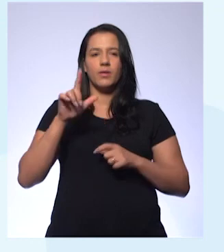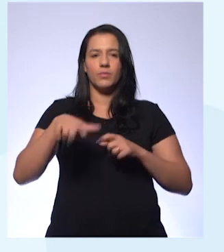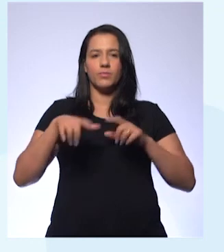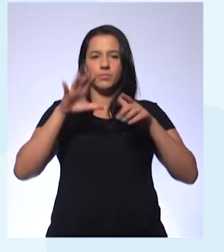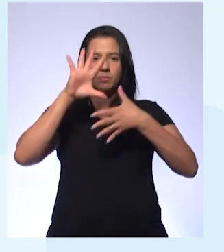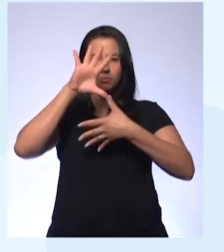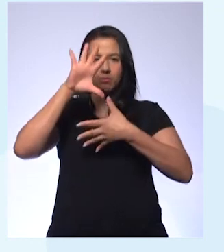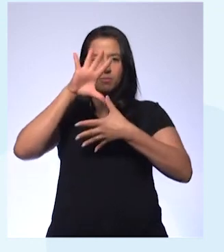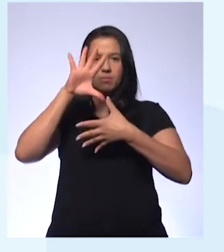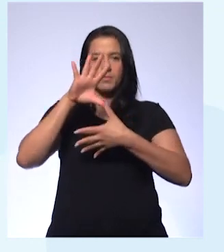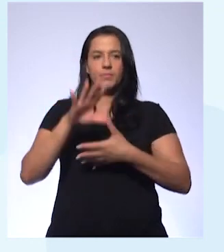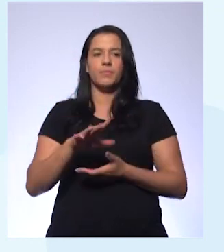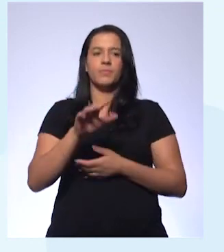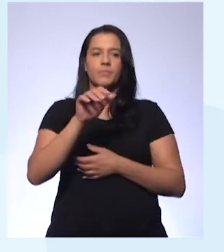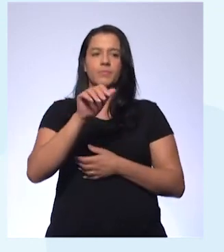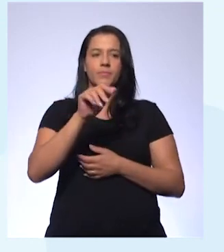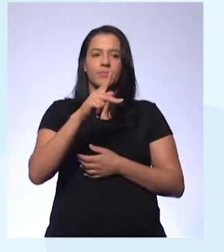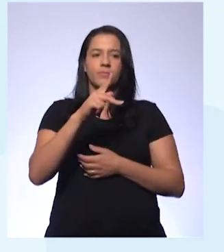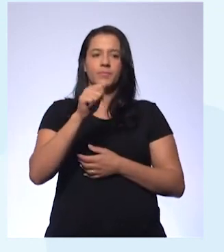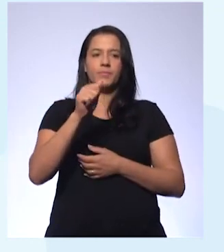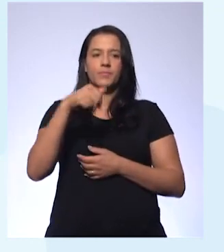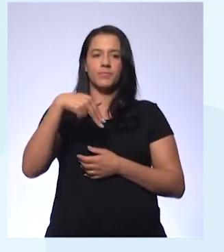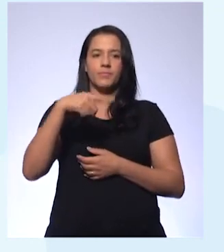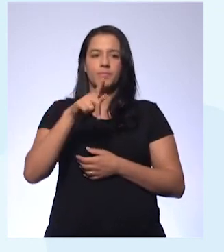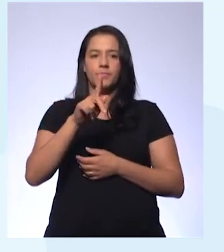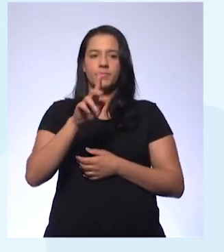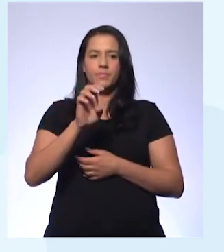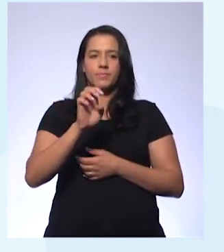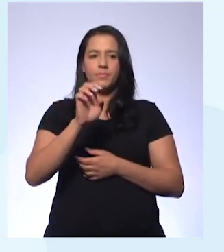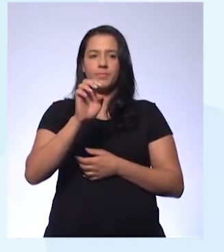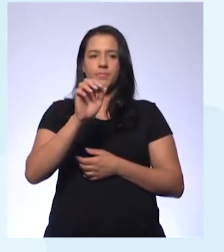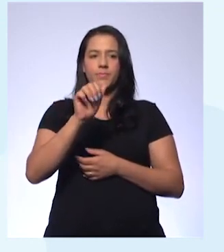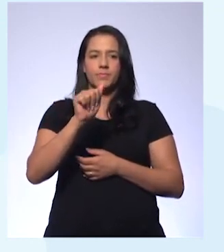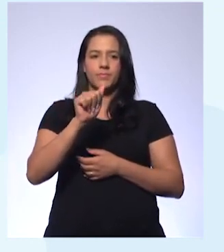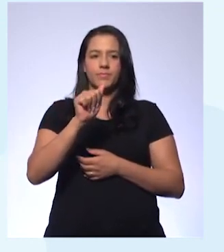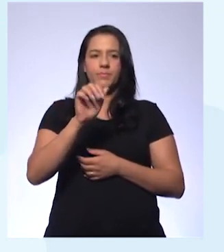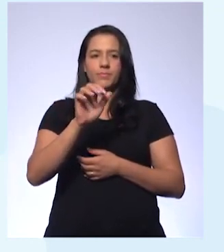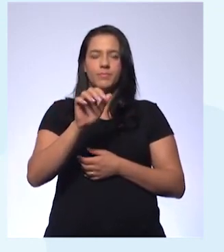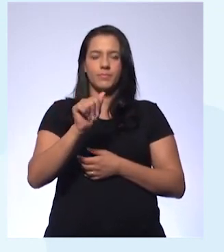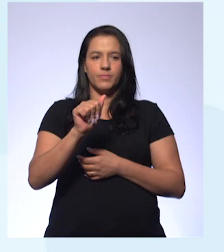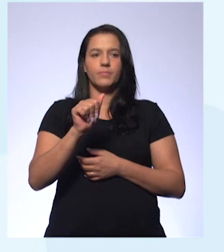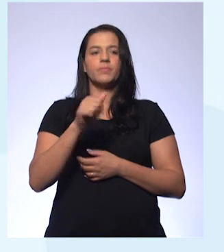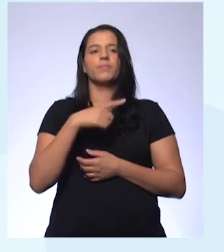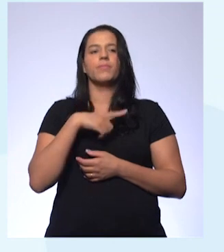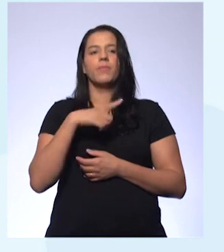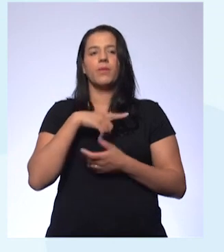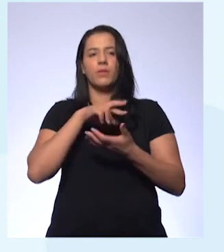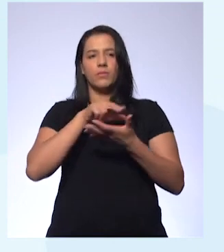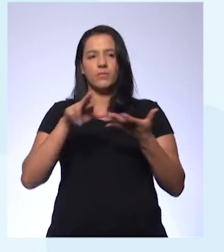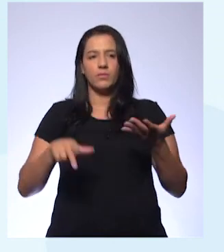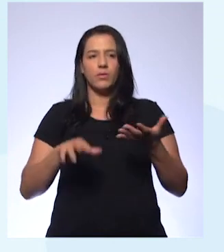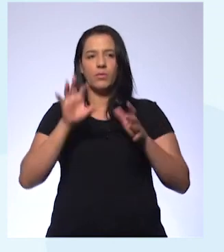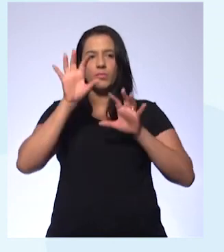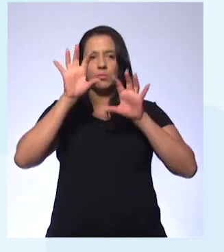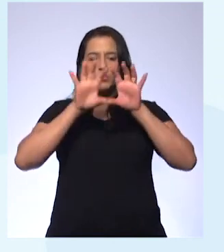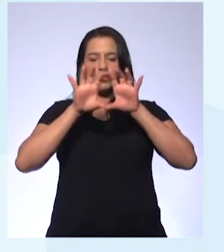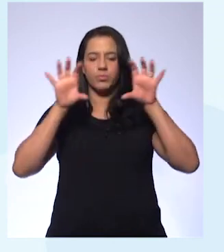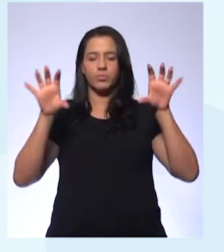Depois ela vai se transformar em dois outros supercontinentes. Que é Godiuanda e